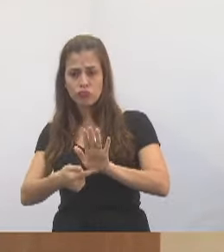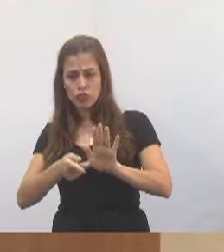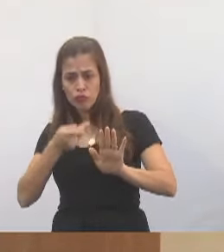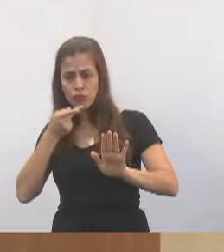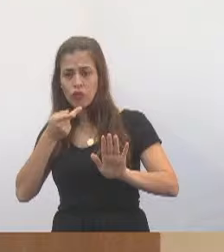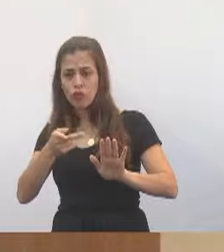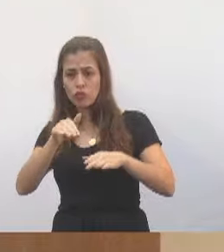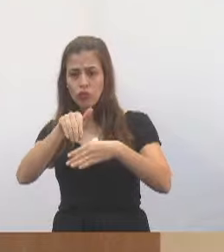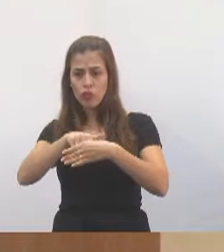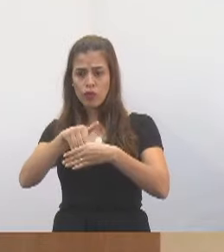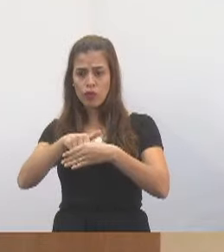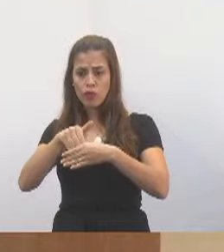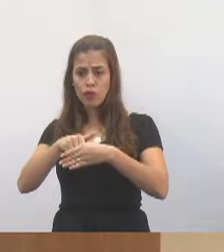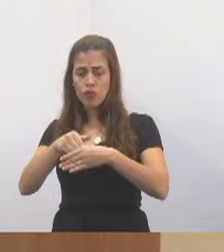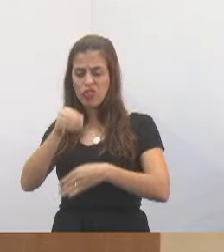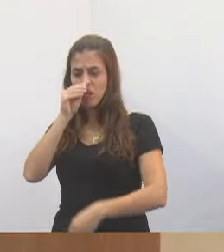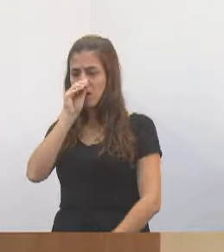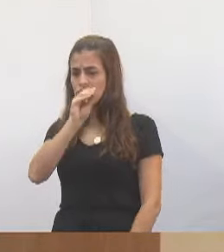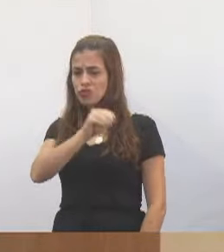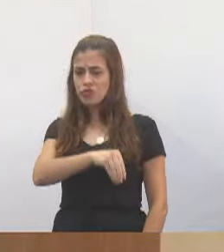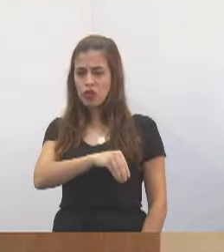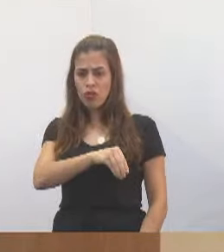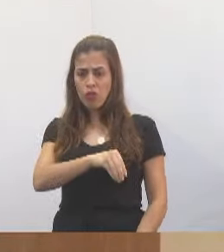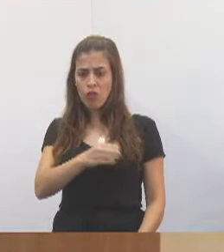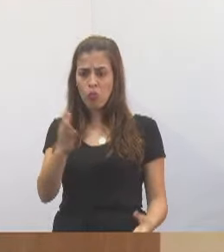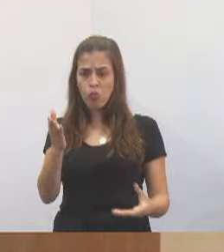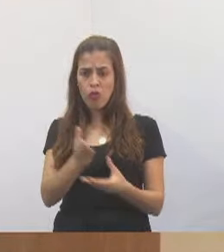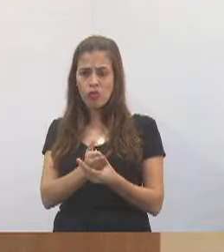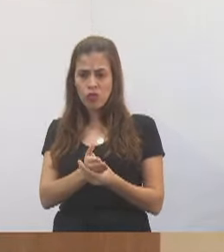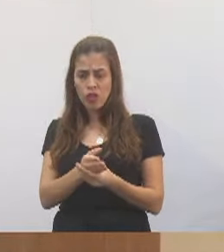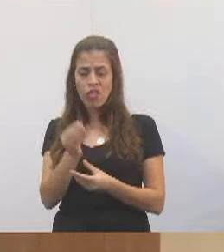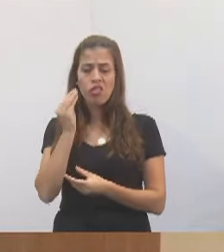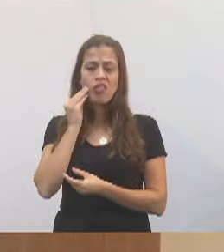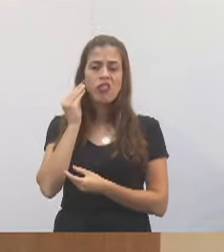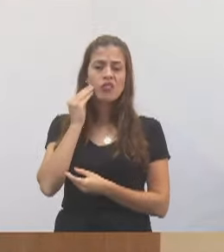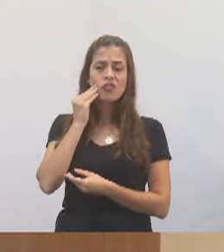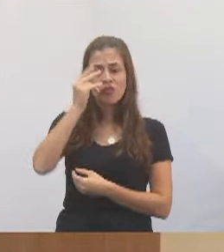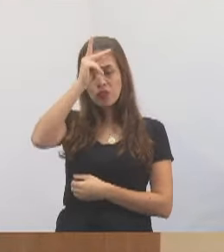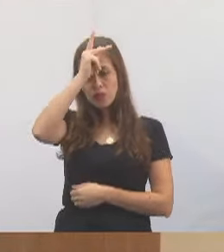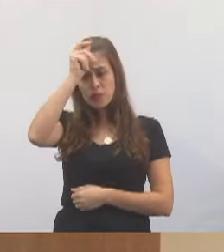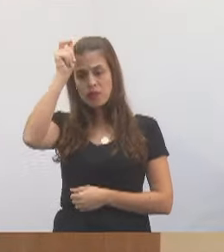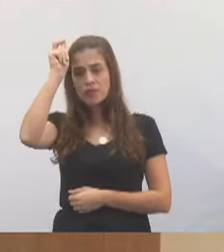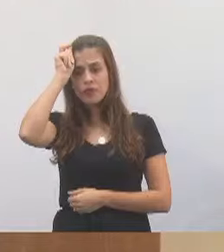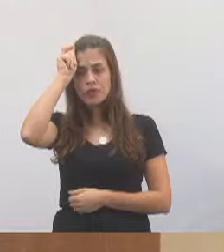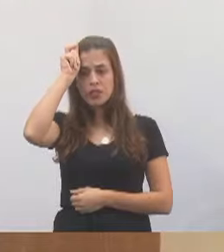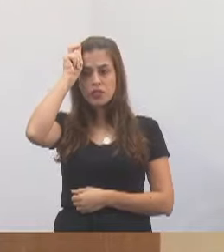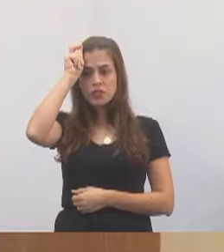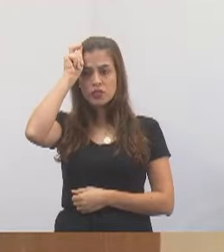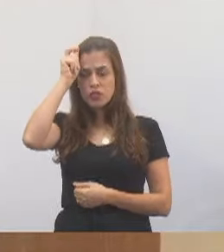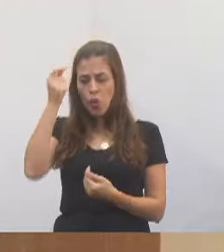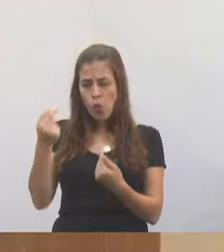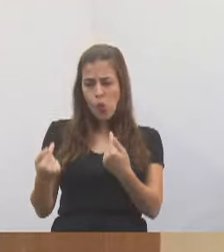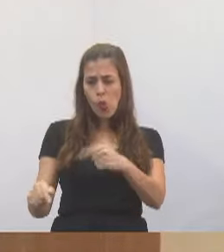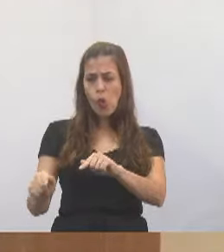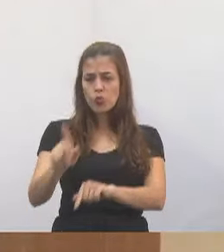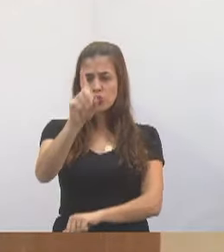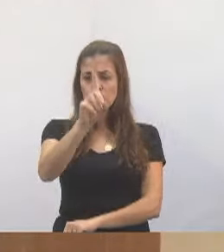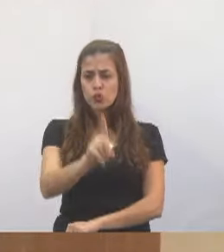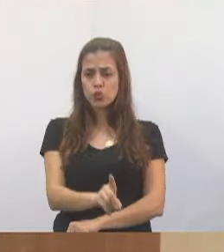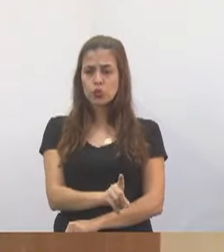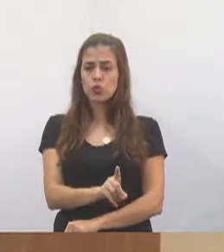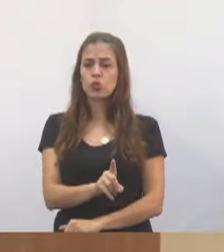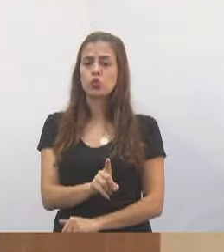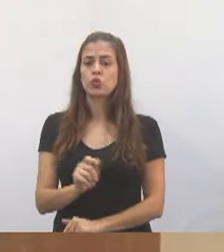em seu voto, que rejeitou eliminar mais uma tentativa do prefeito, de atentar contra os direitos